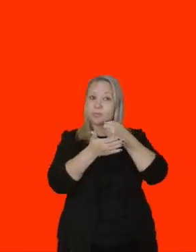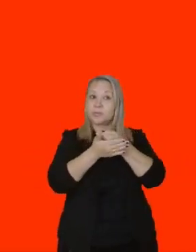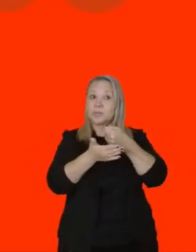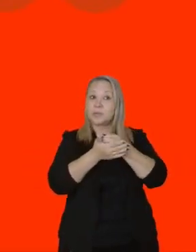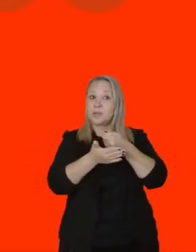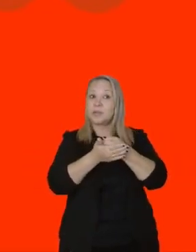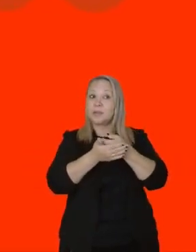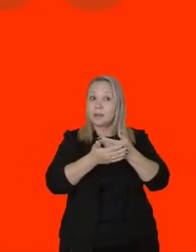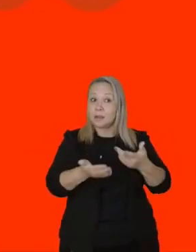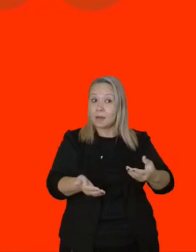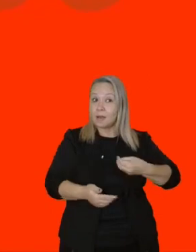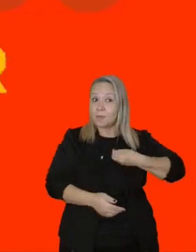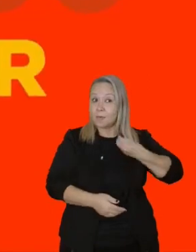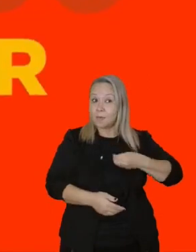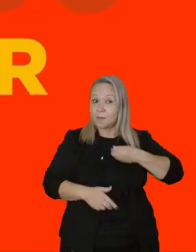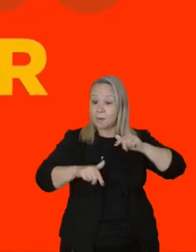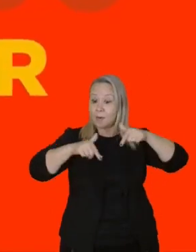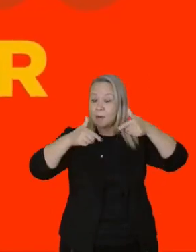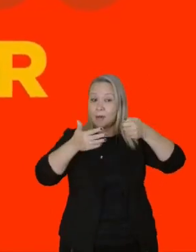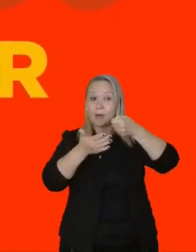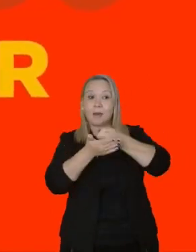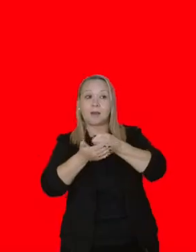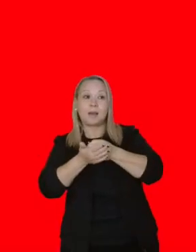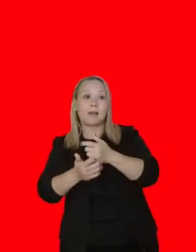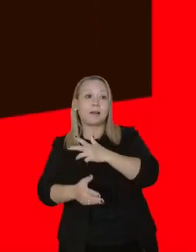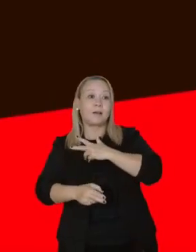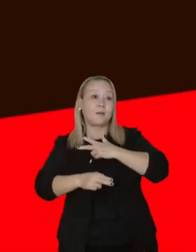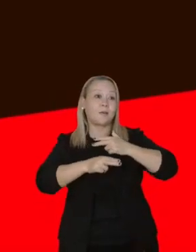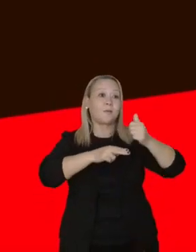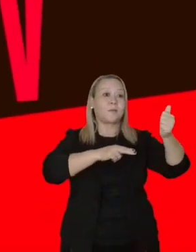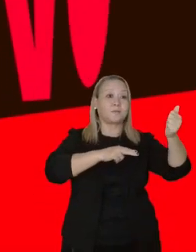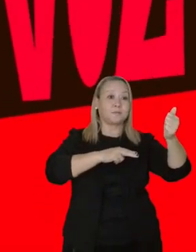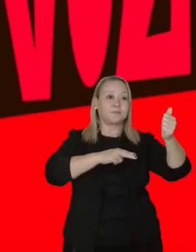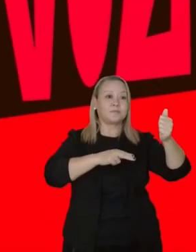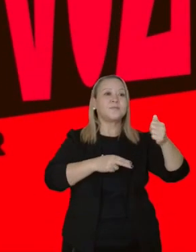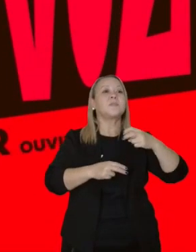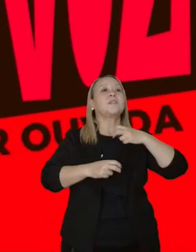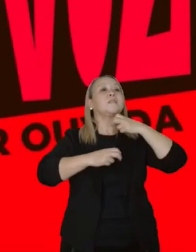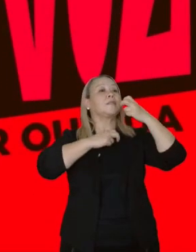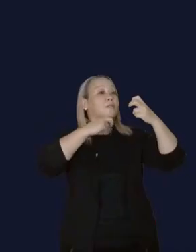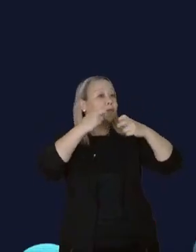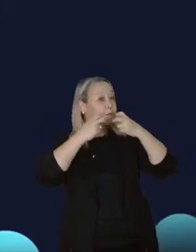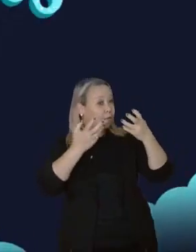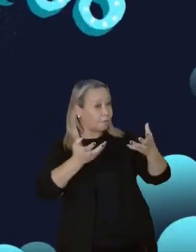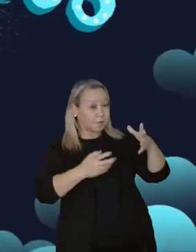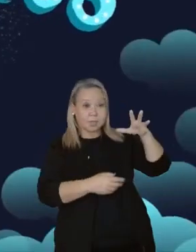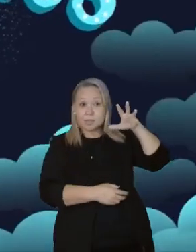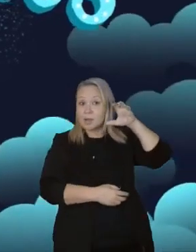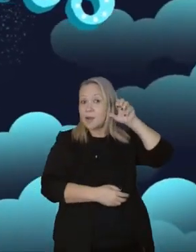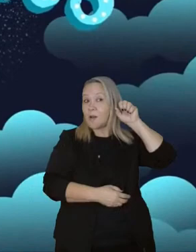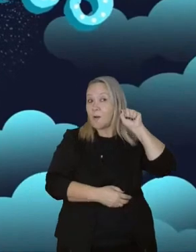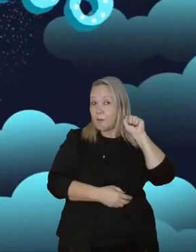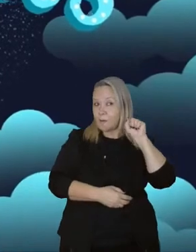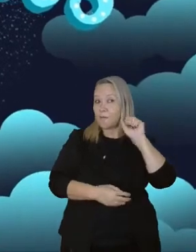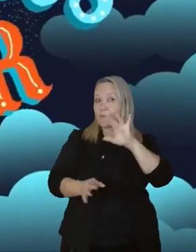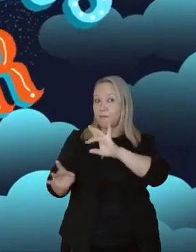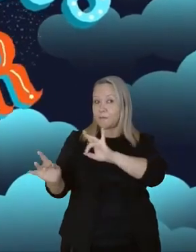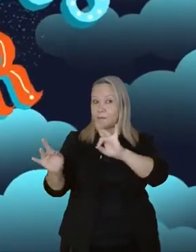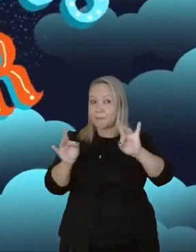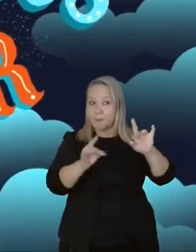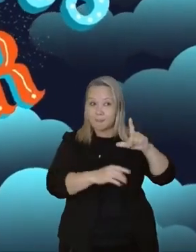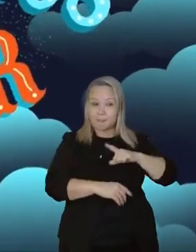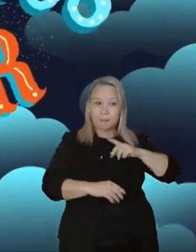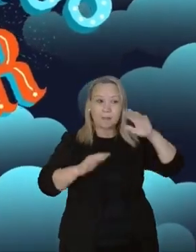Batalhando pra vencer Tenho voz pra ser ouvida Tenho